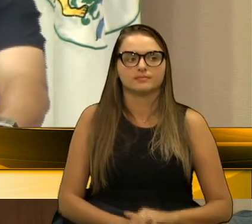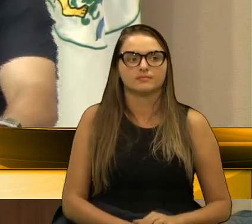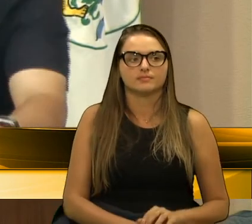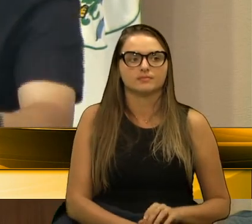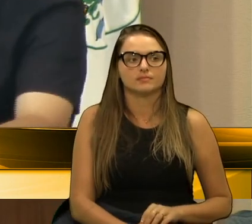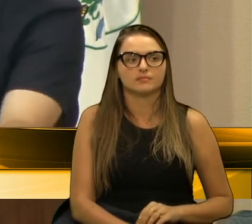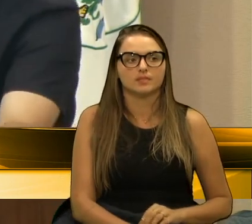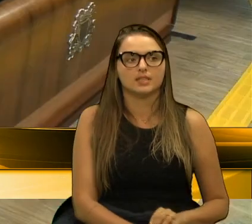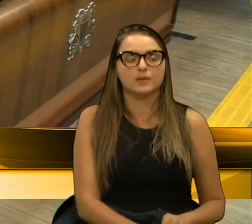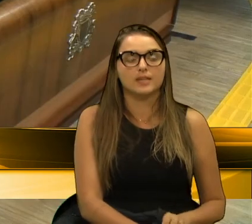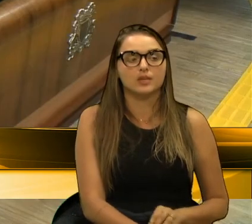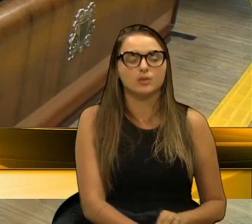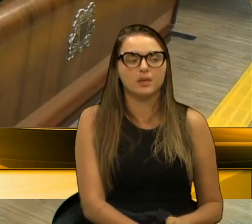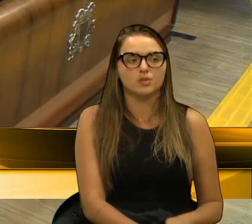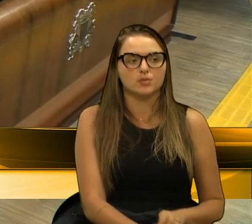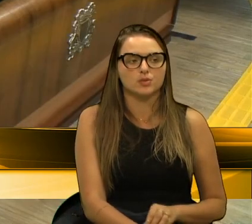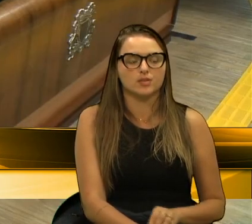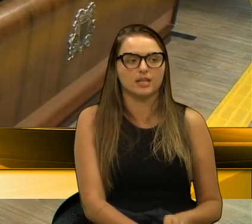Muito obrigado.